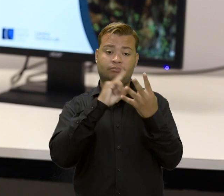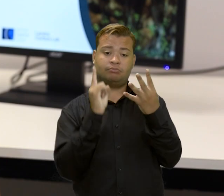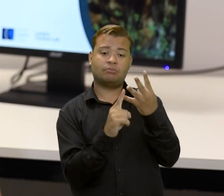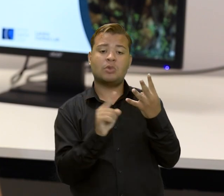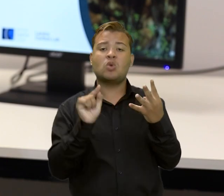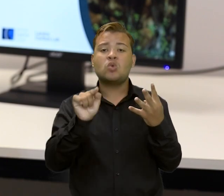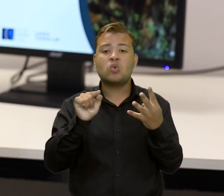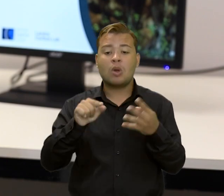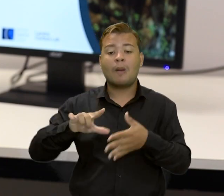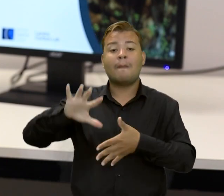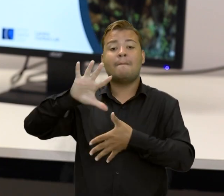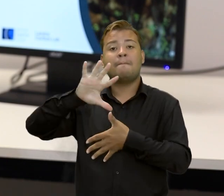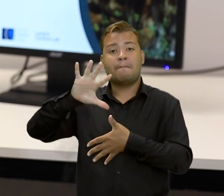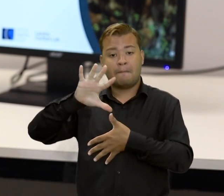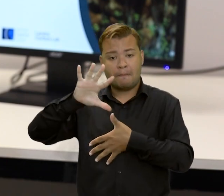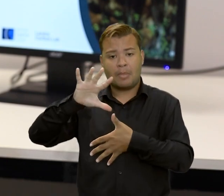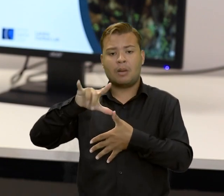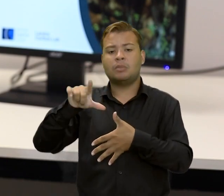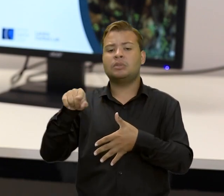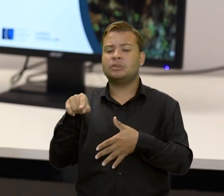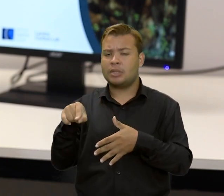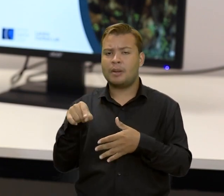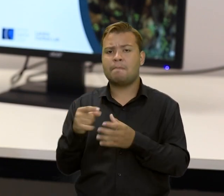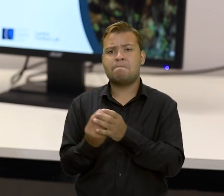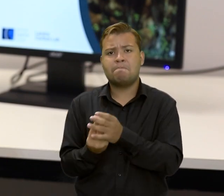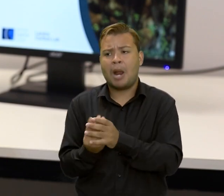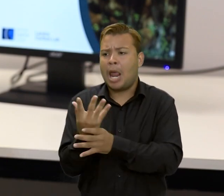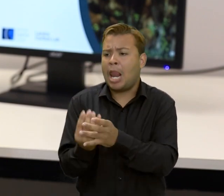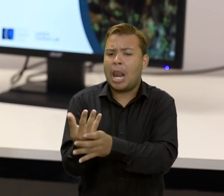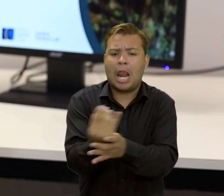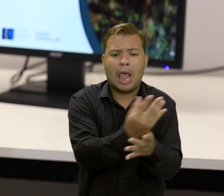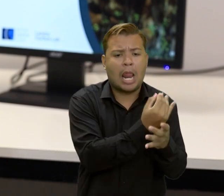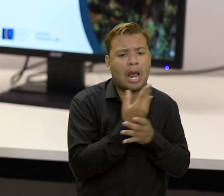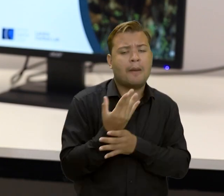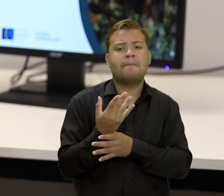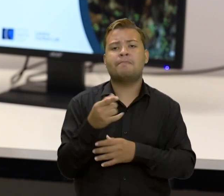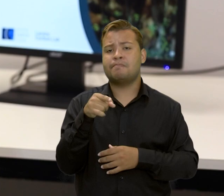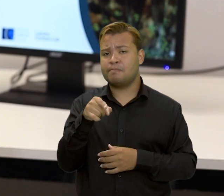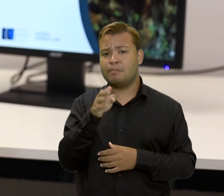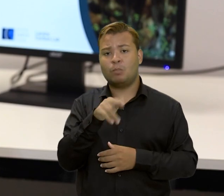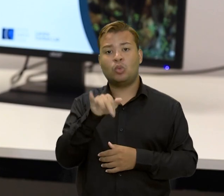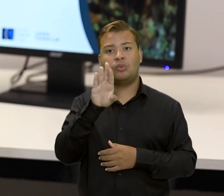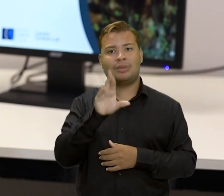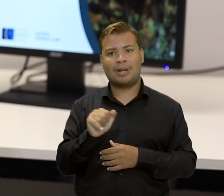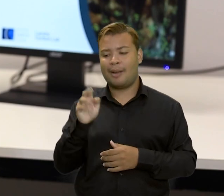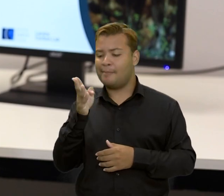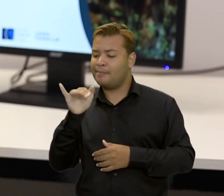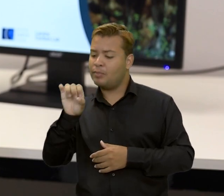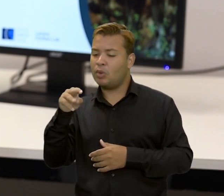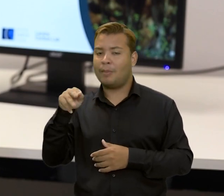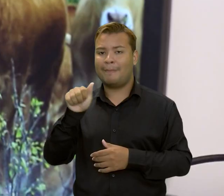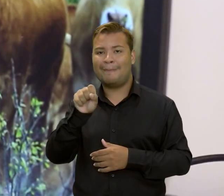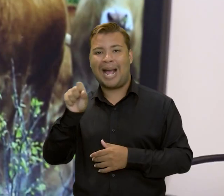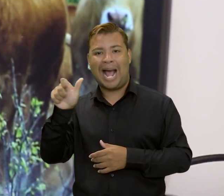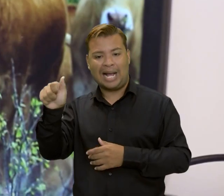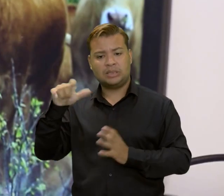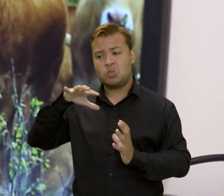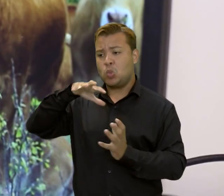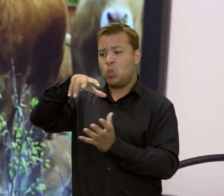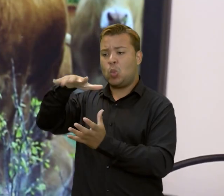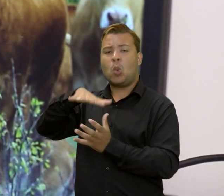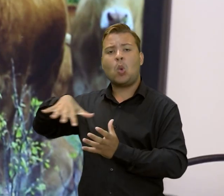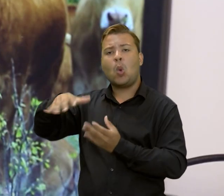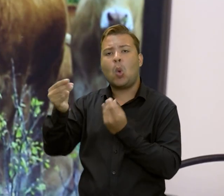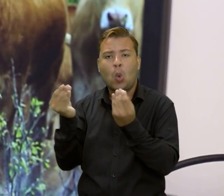quarto produto é um mapa de produtividade primária bruta. A estimativa de biomassa nessas áreas de pastagens em uma escala global. A